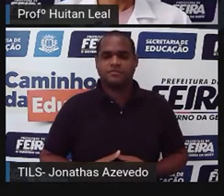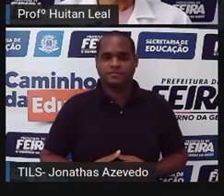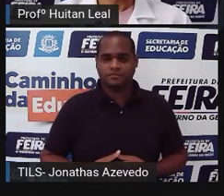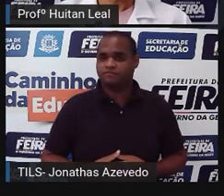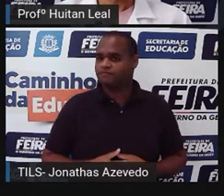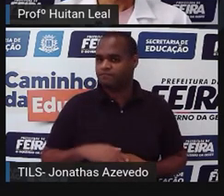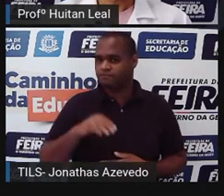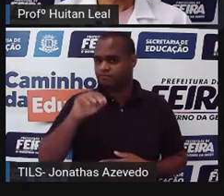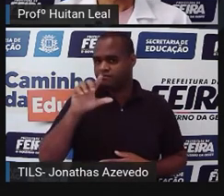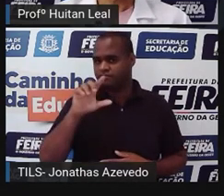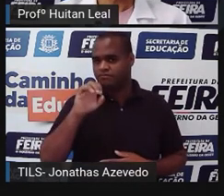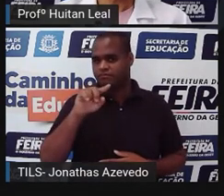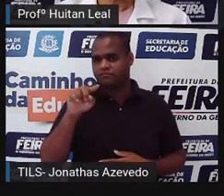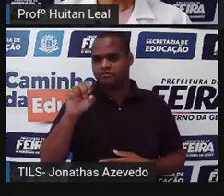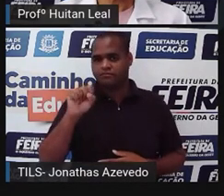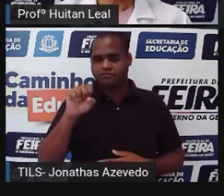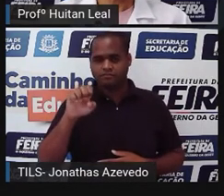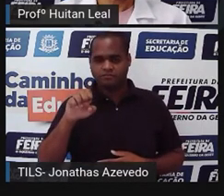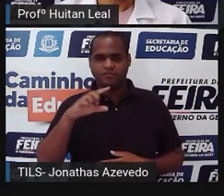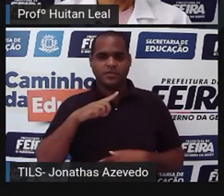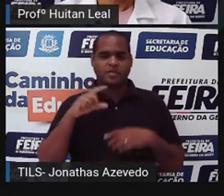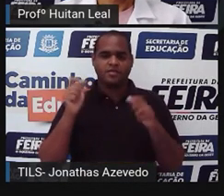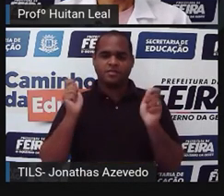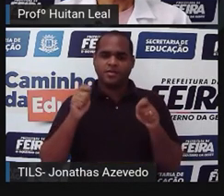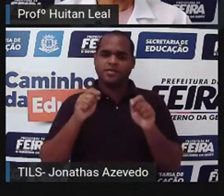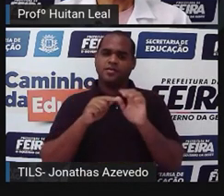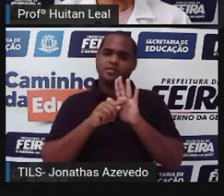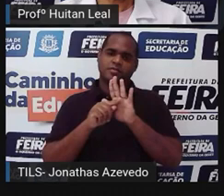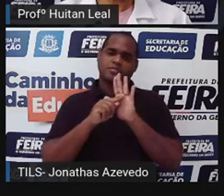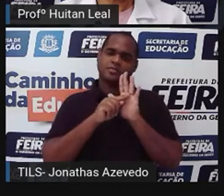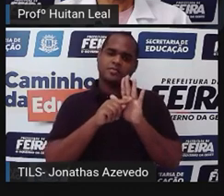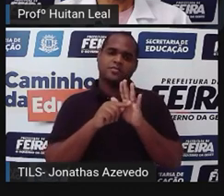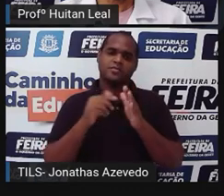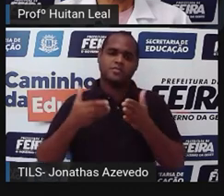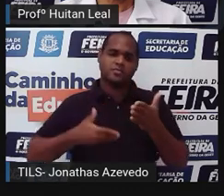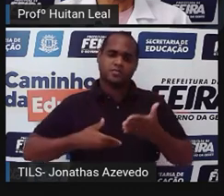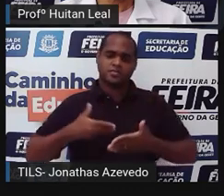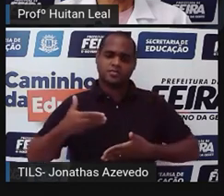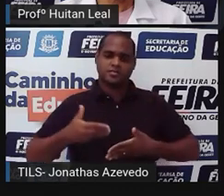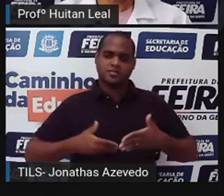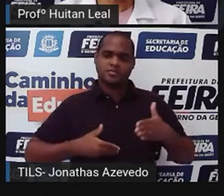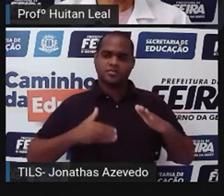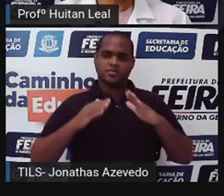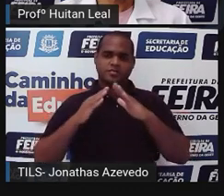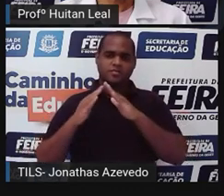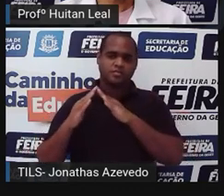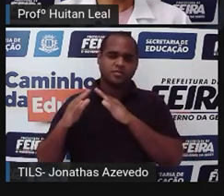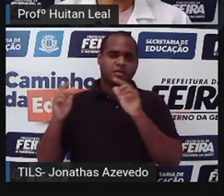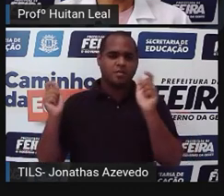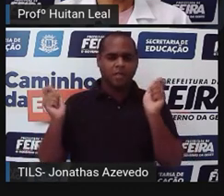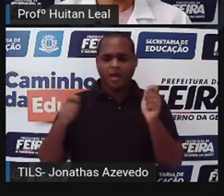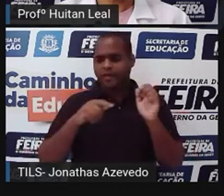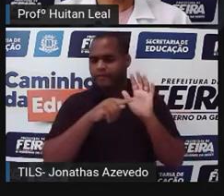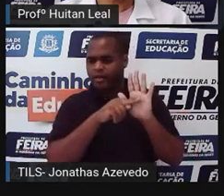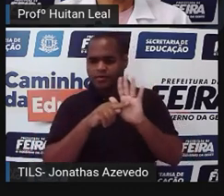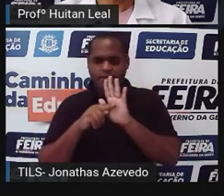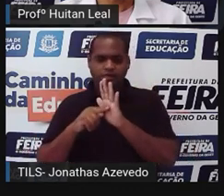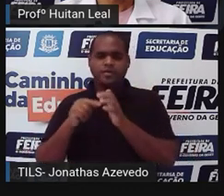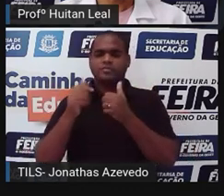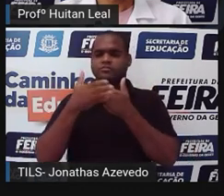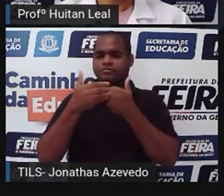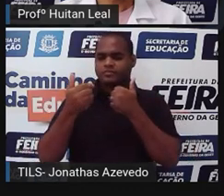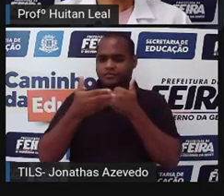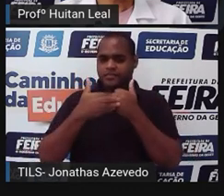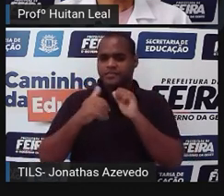Lise correu em busca de ajuda. Todos os empregados da casa acudiram e reconfortaram o Hugo,